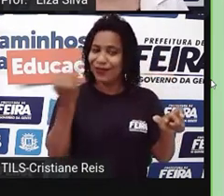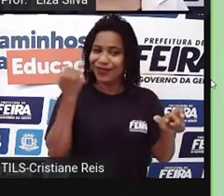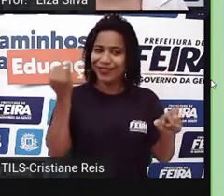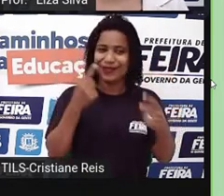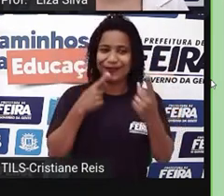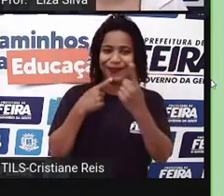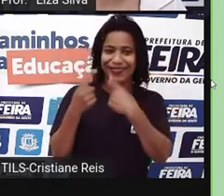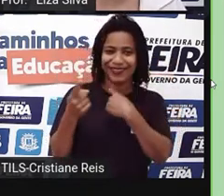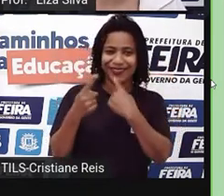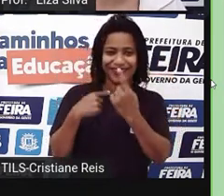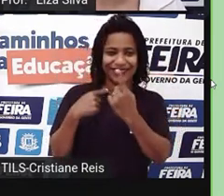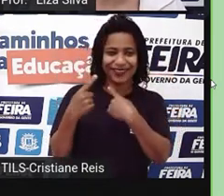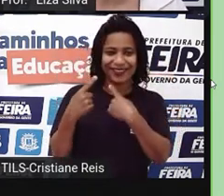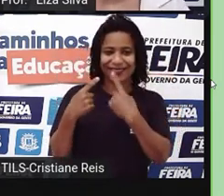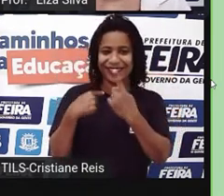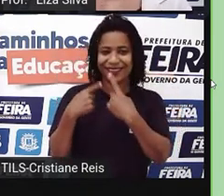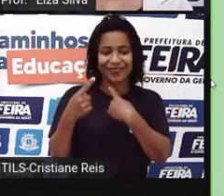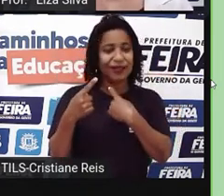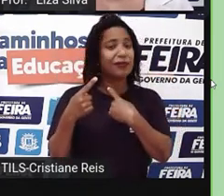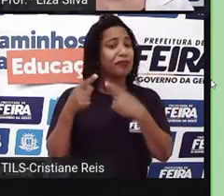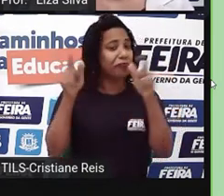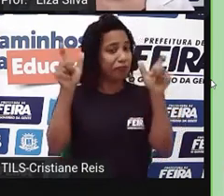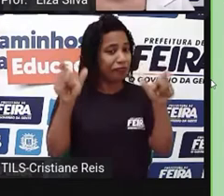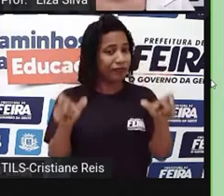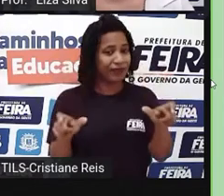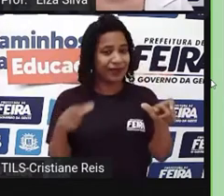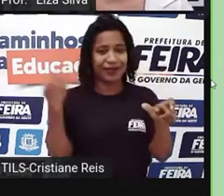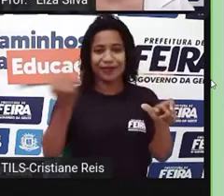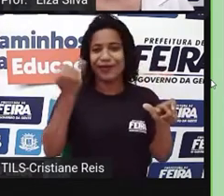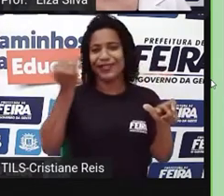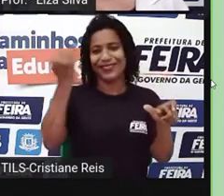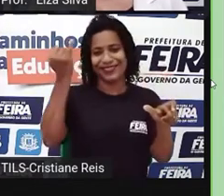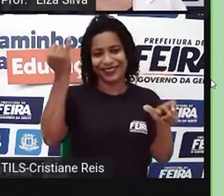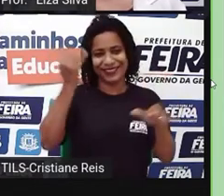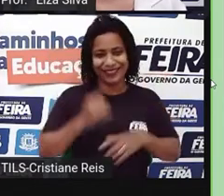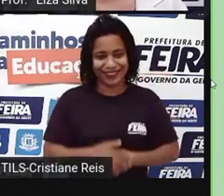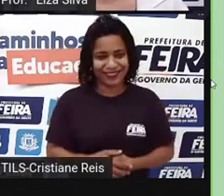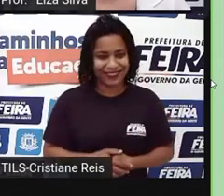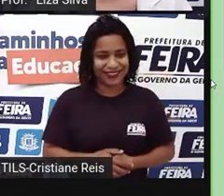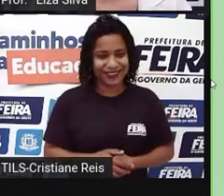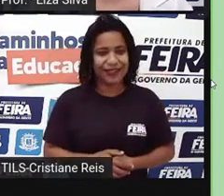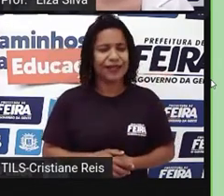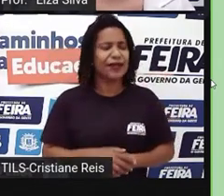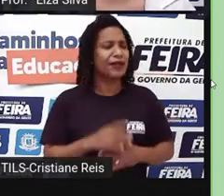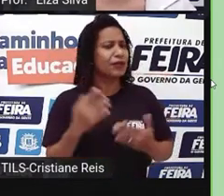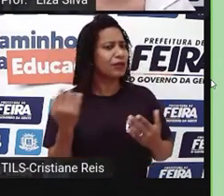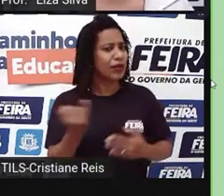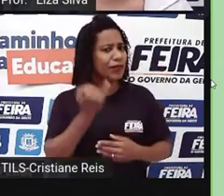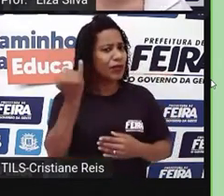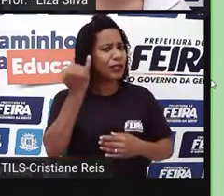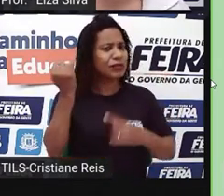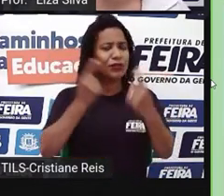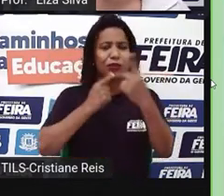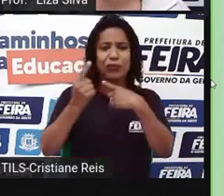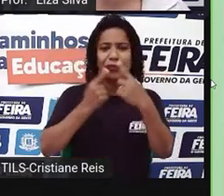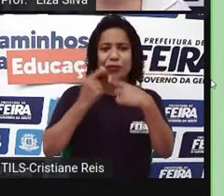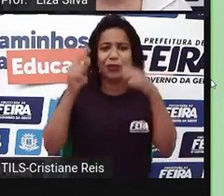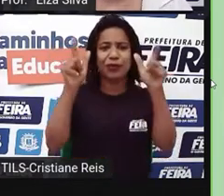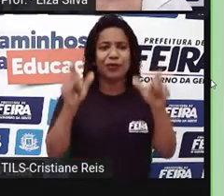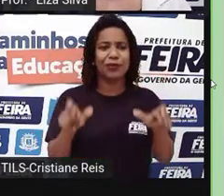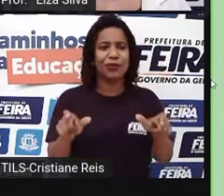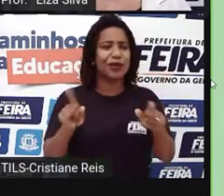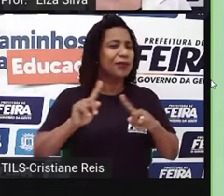nesse processo da entrevista, que é algo de grande importância para nós. Por que a entrevista é tão importante?